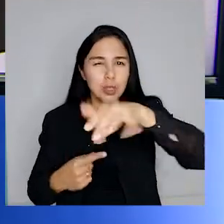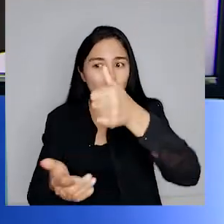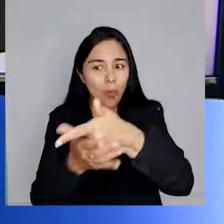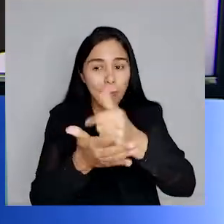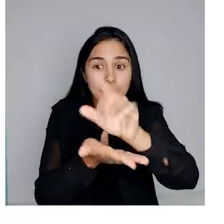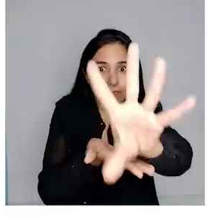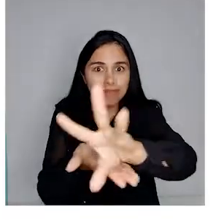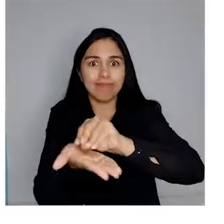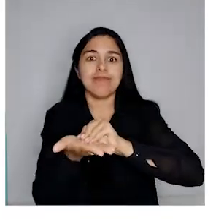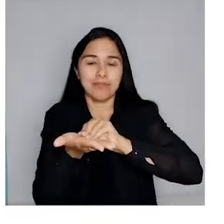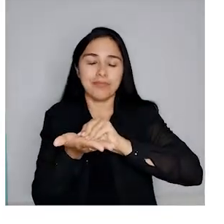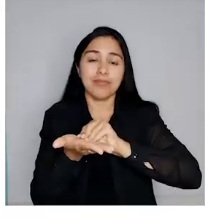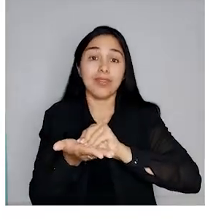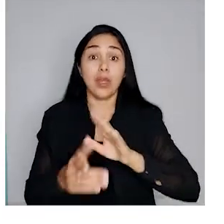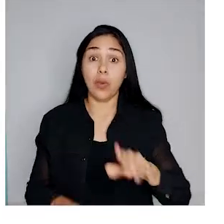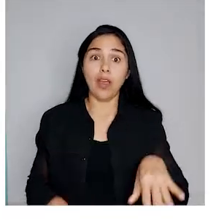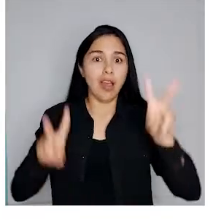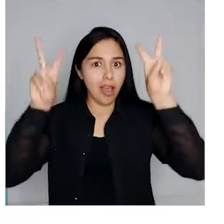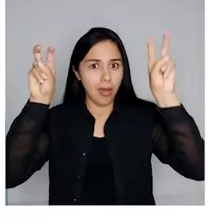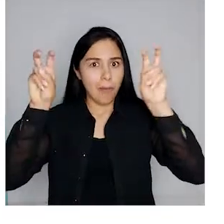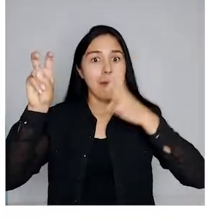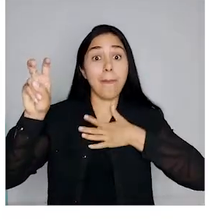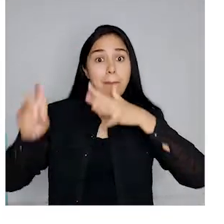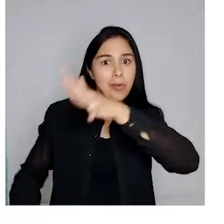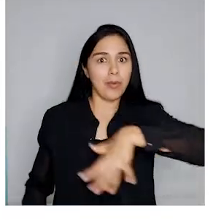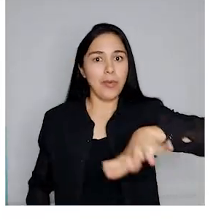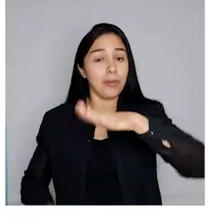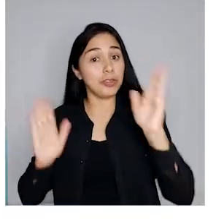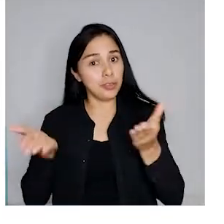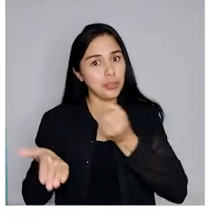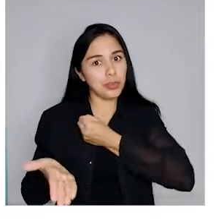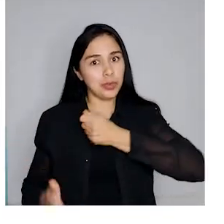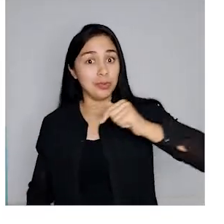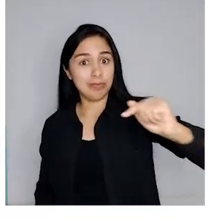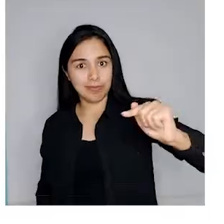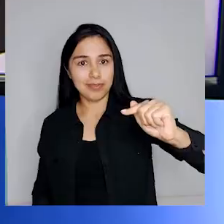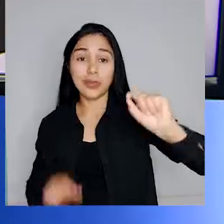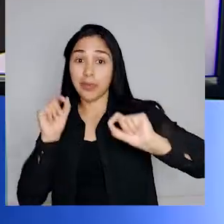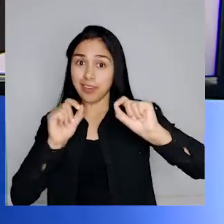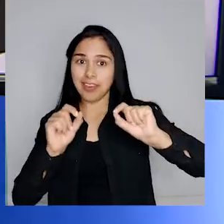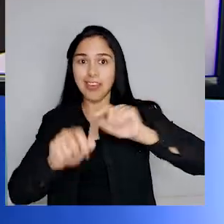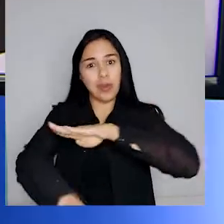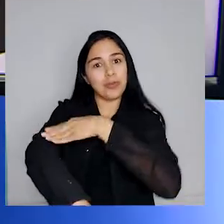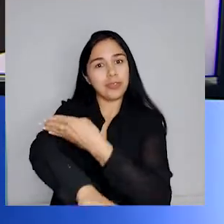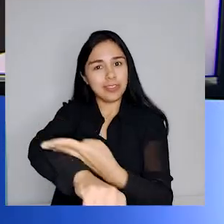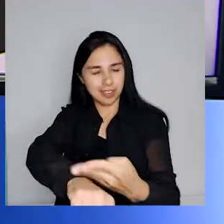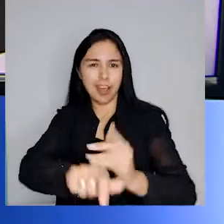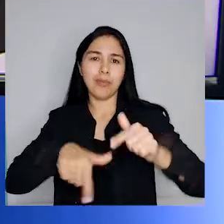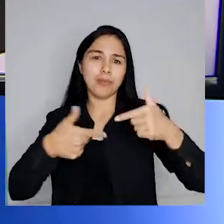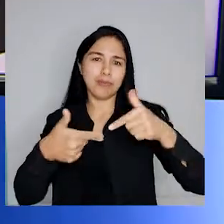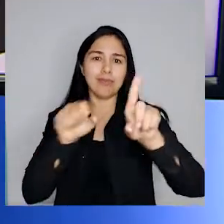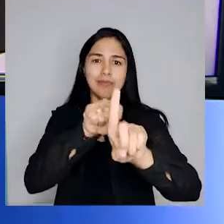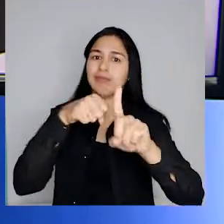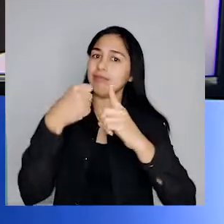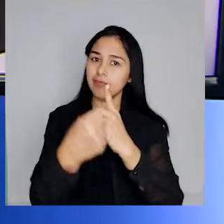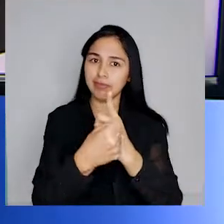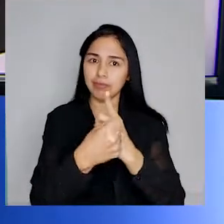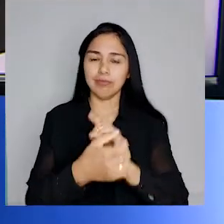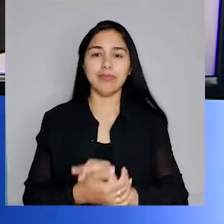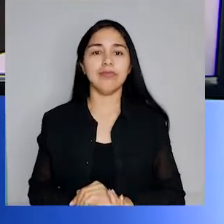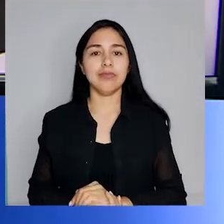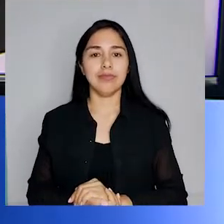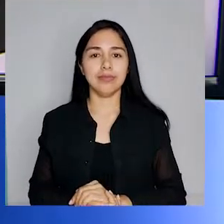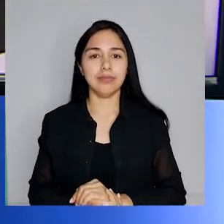simples modismo. O meu ambiente de hoje vai tratar de um subtema do eixo 7, sobre os hábitos e as atitudes de nossa